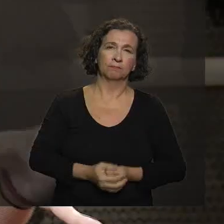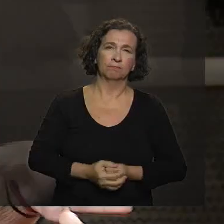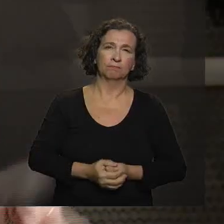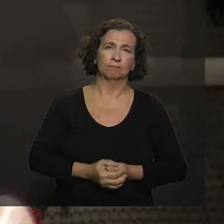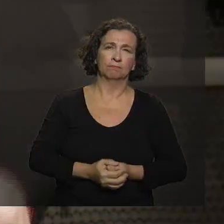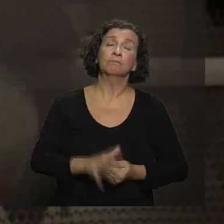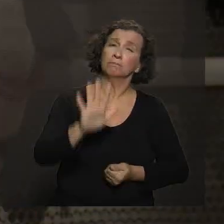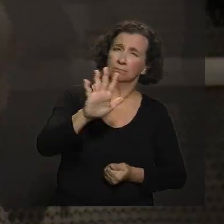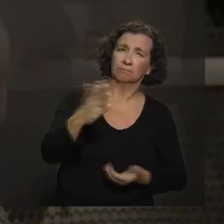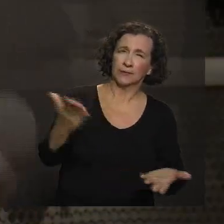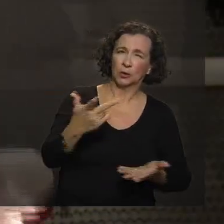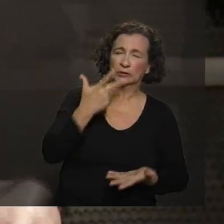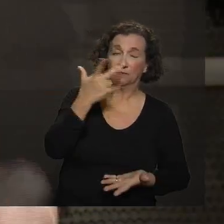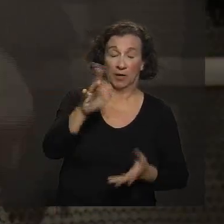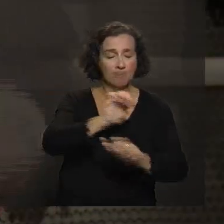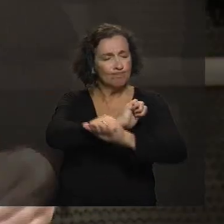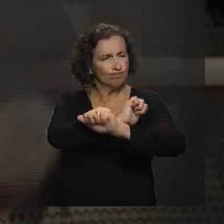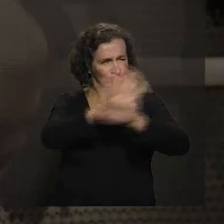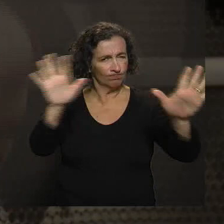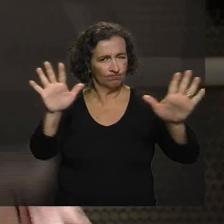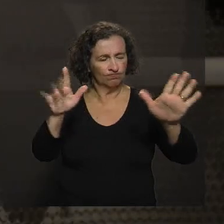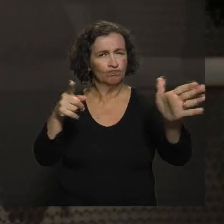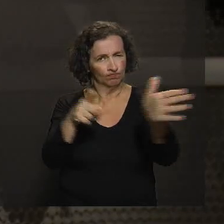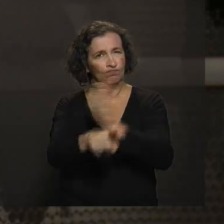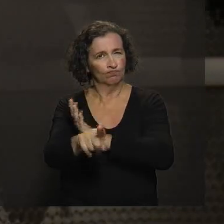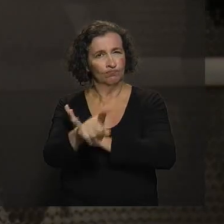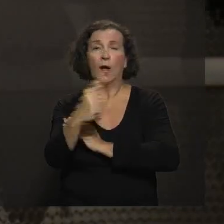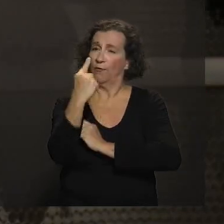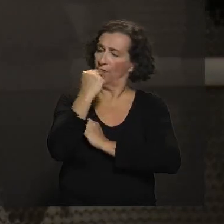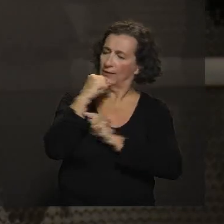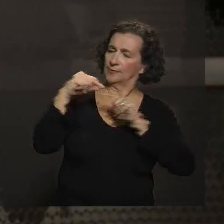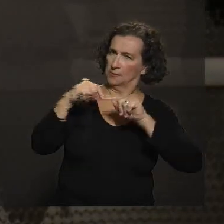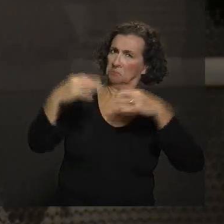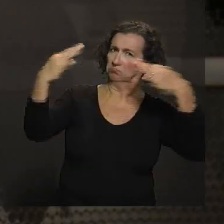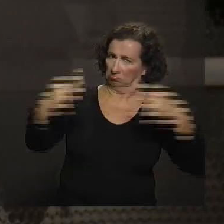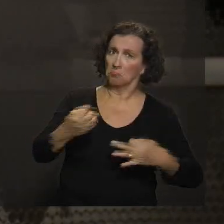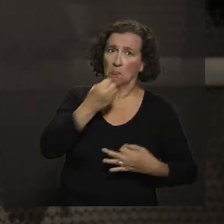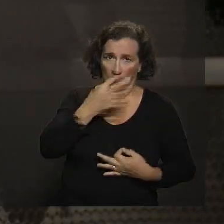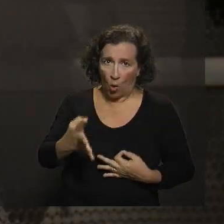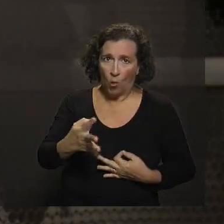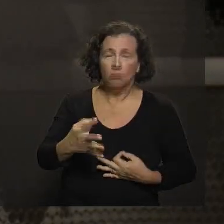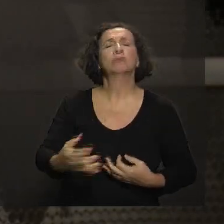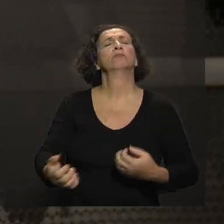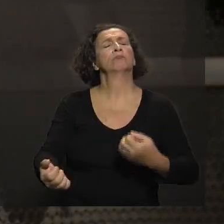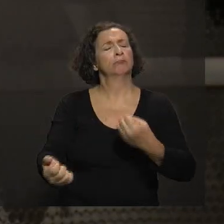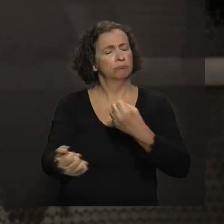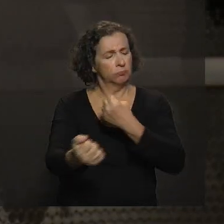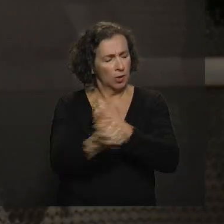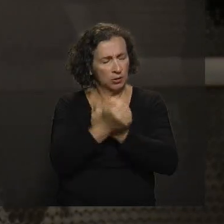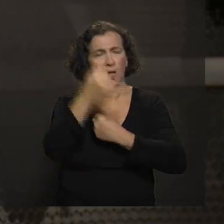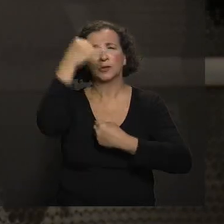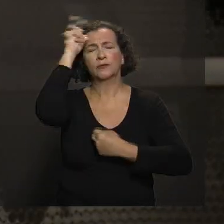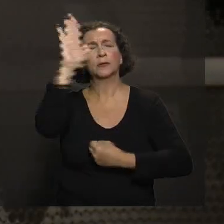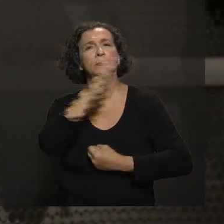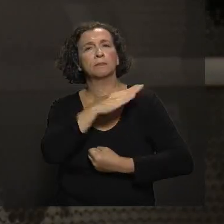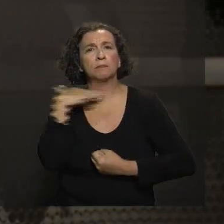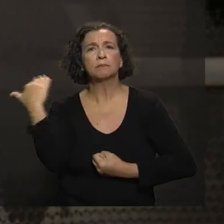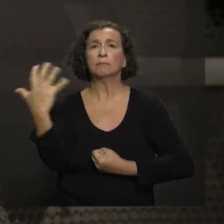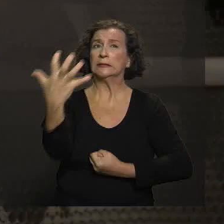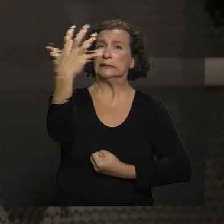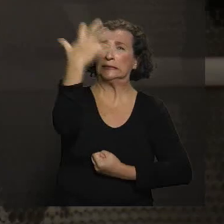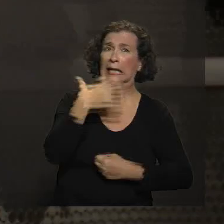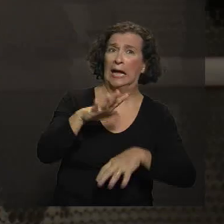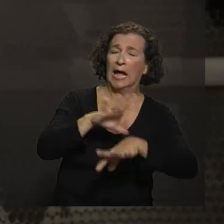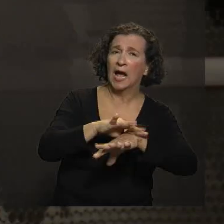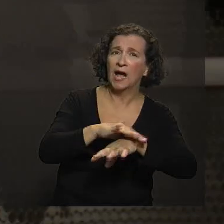já que a gente está falando nisso, de uma maneira bem clara, vacina funciona. Funciona, protege, evita mortes, evita casos graves,